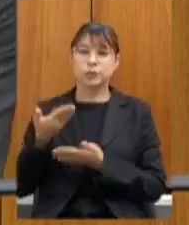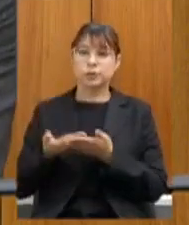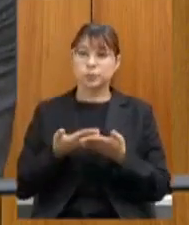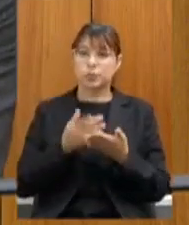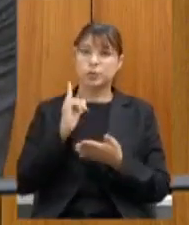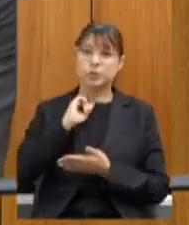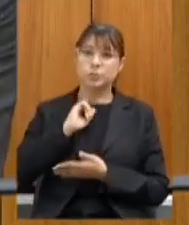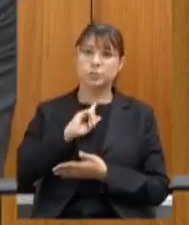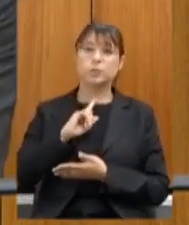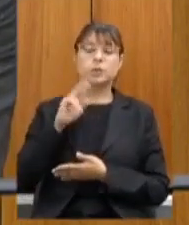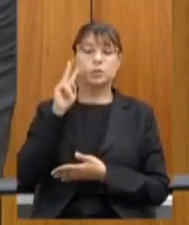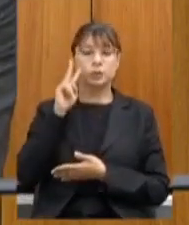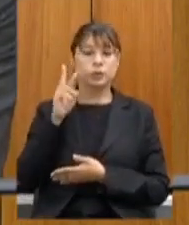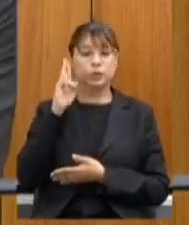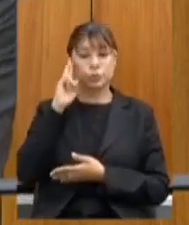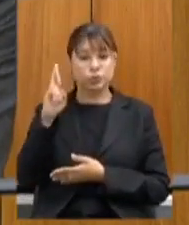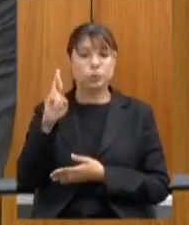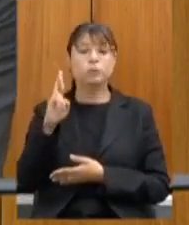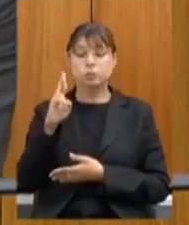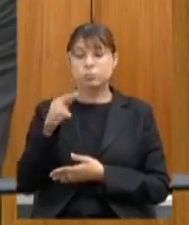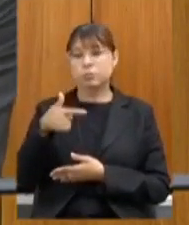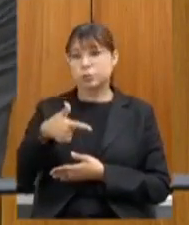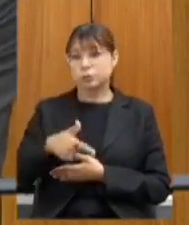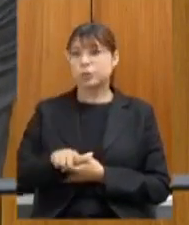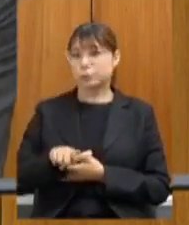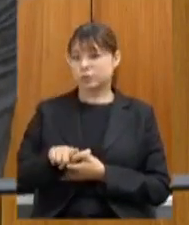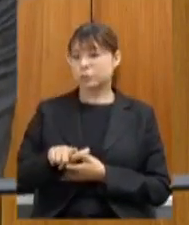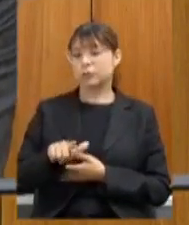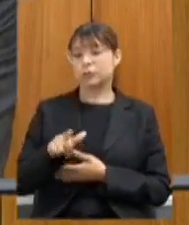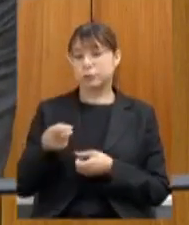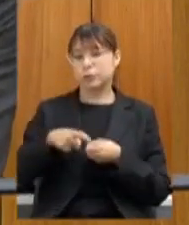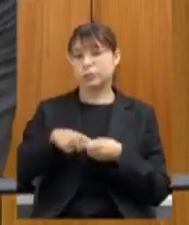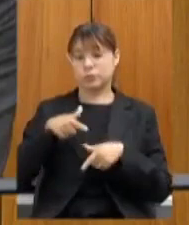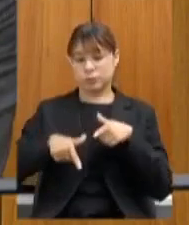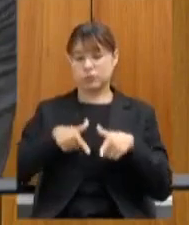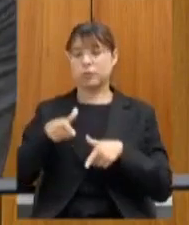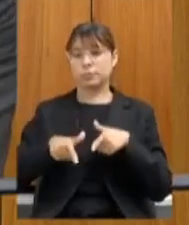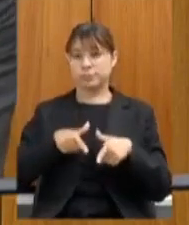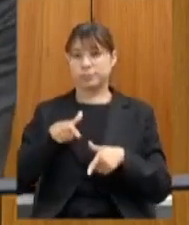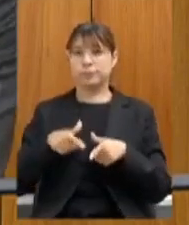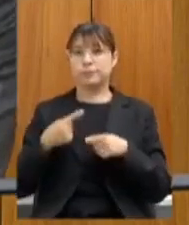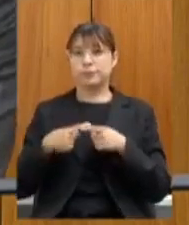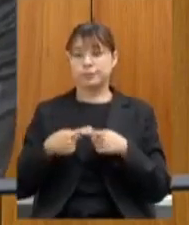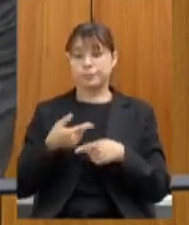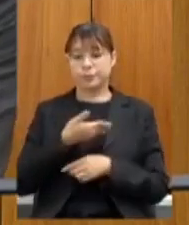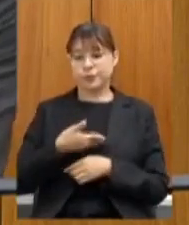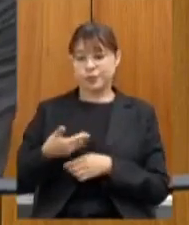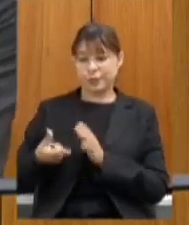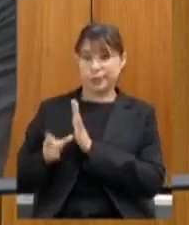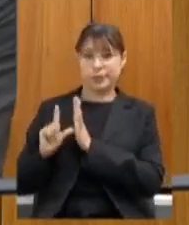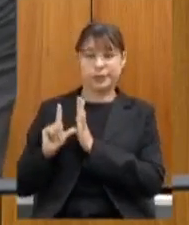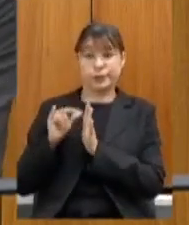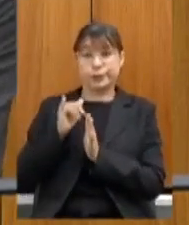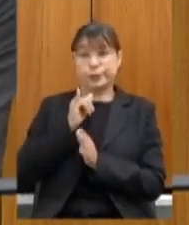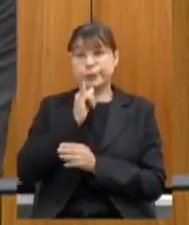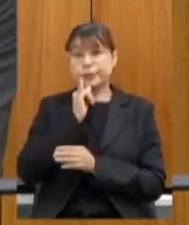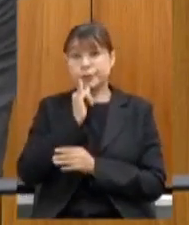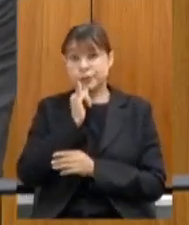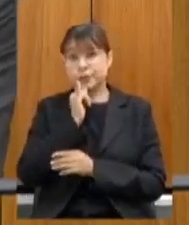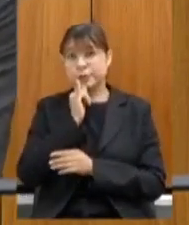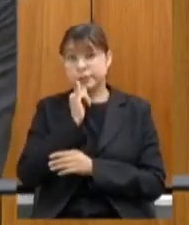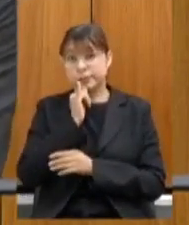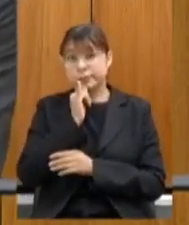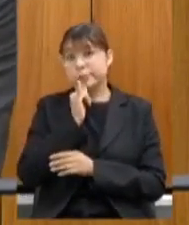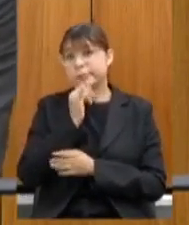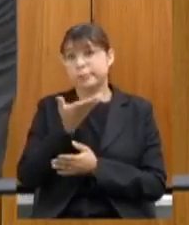novamente podendo executar o seu trabalho ali na ponta porque no governo passado infelizmente foi